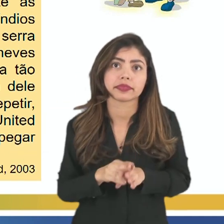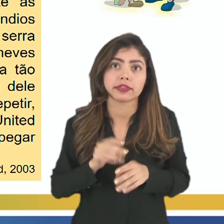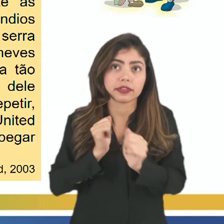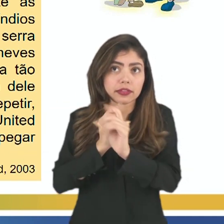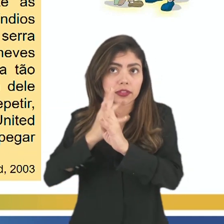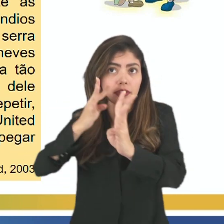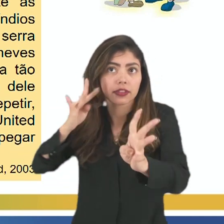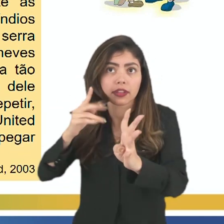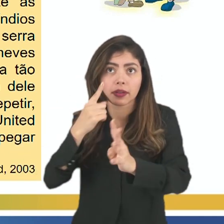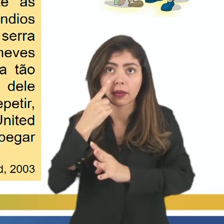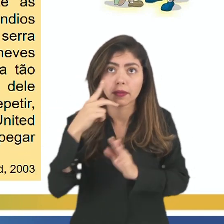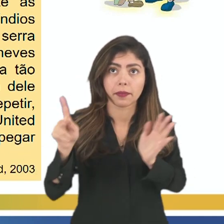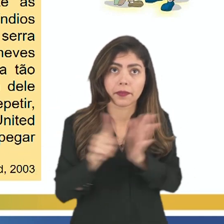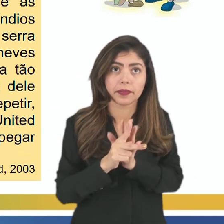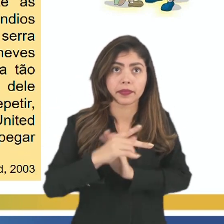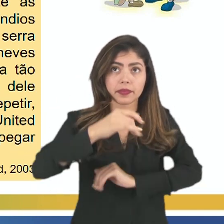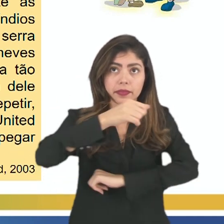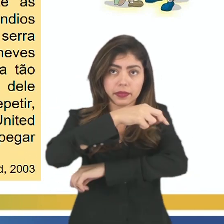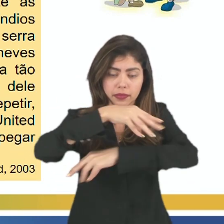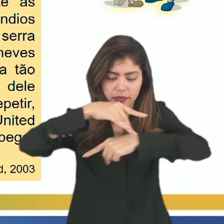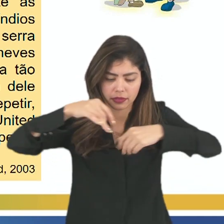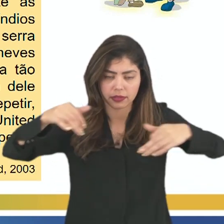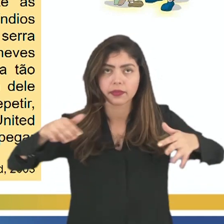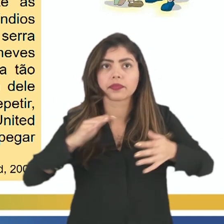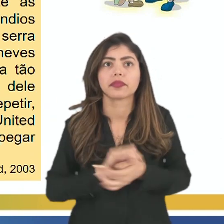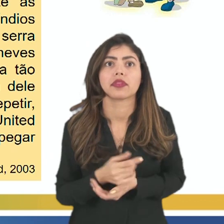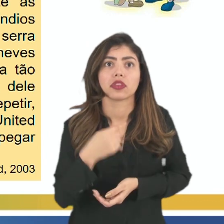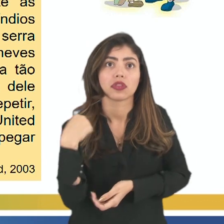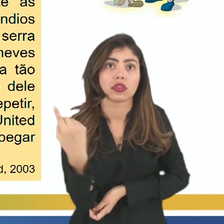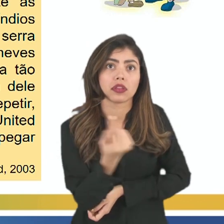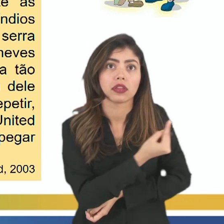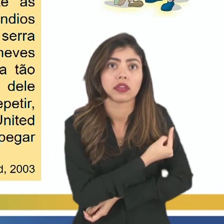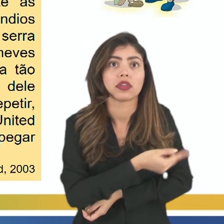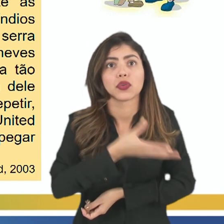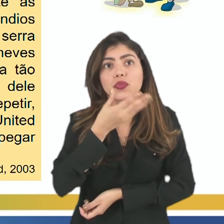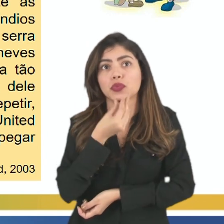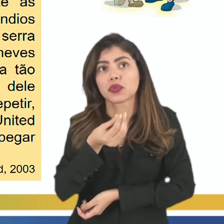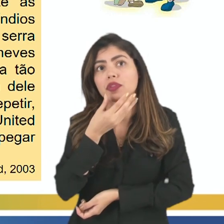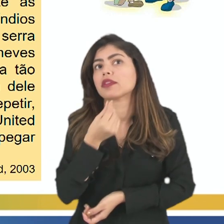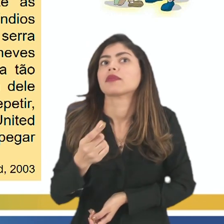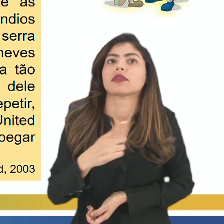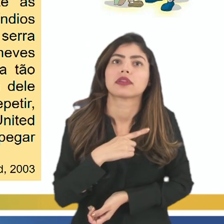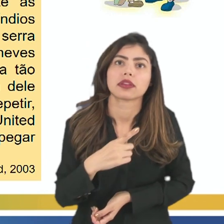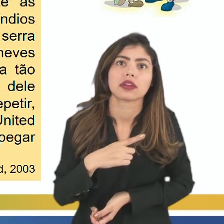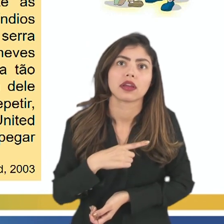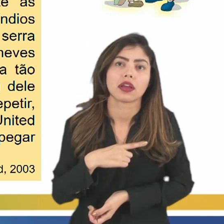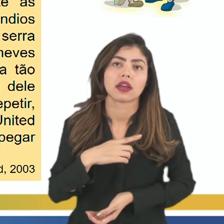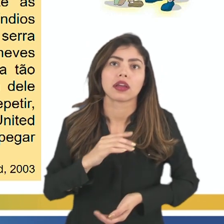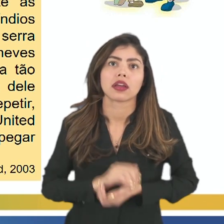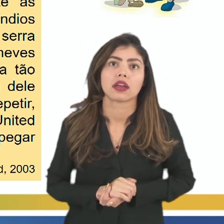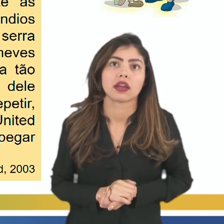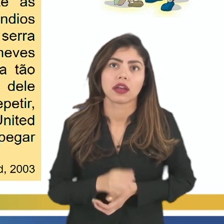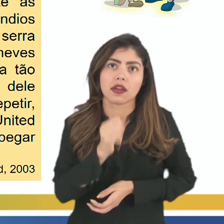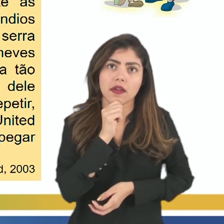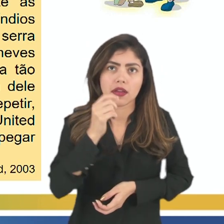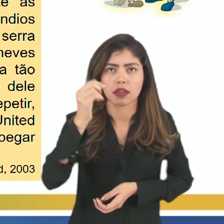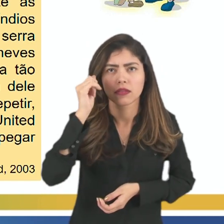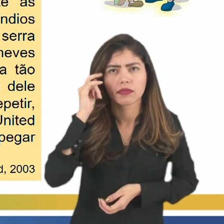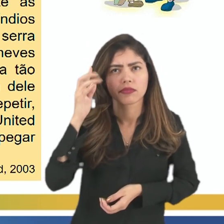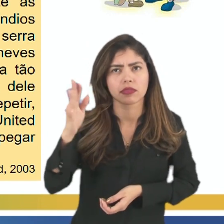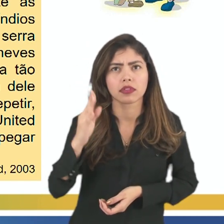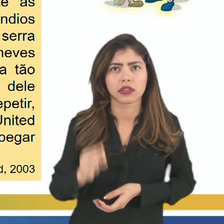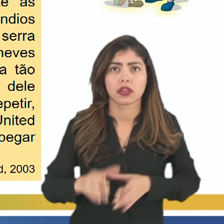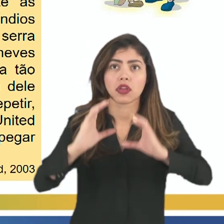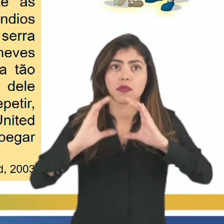enfileiradas pelos parapeitos da serra. Nós, meninos, tínhamos então a ilusão de